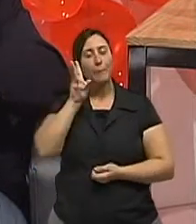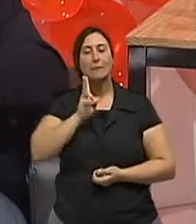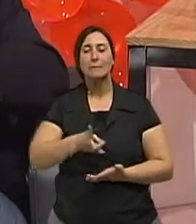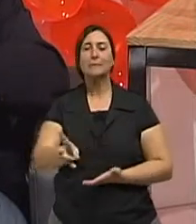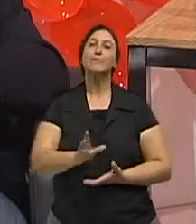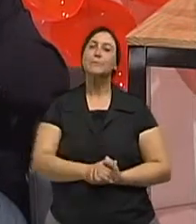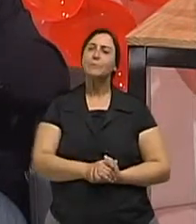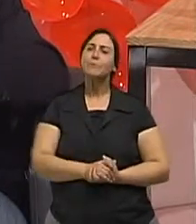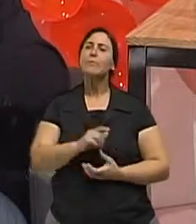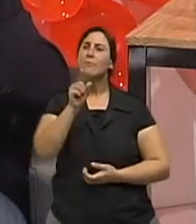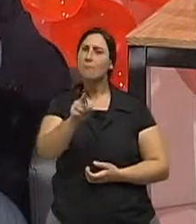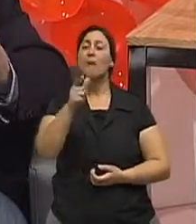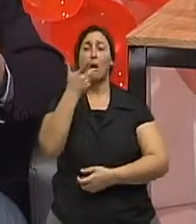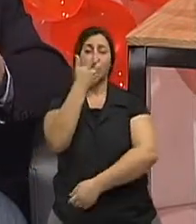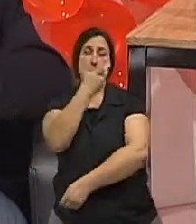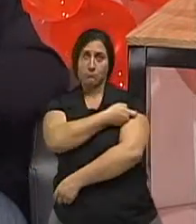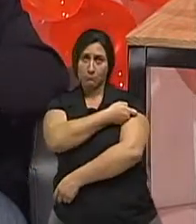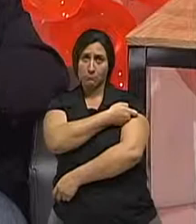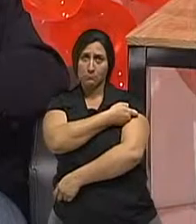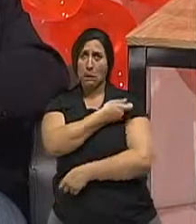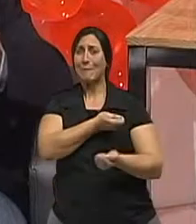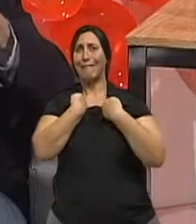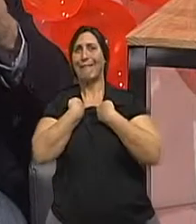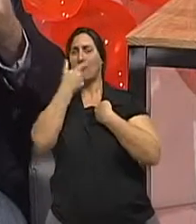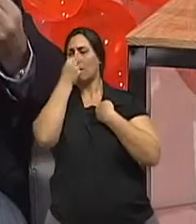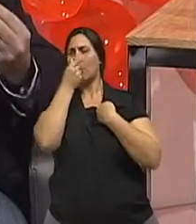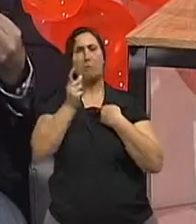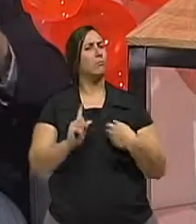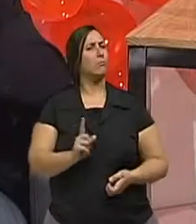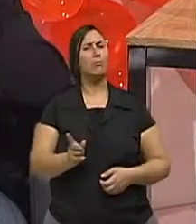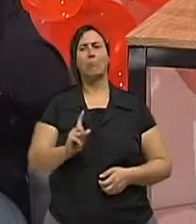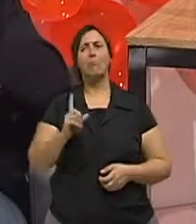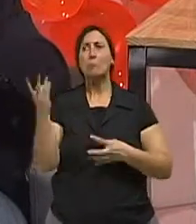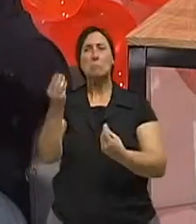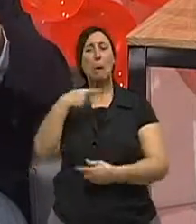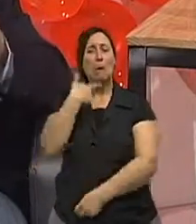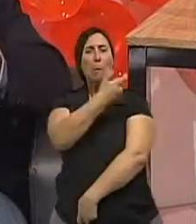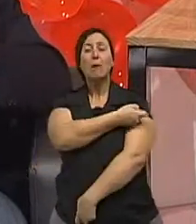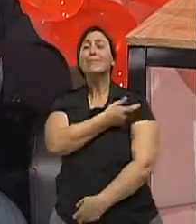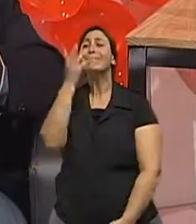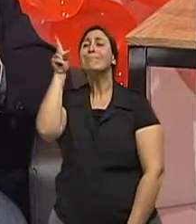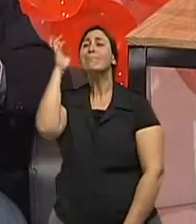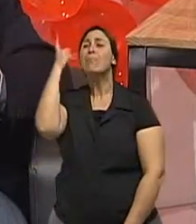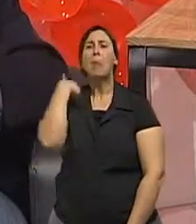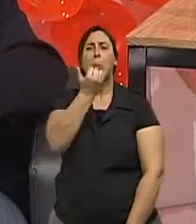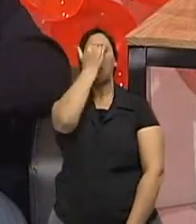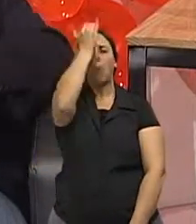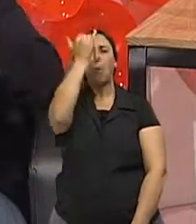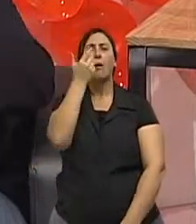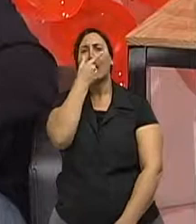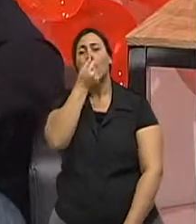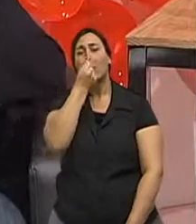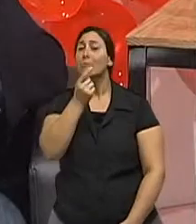Então, assim, a vacina não dá gripe. Muitas vezes se tem a coincidência e o azar de